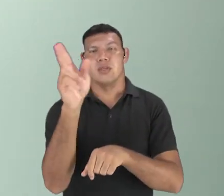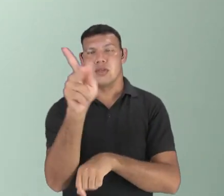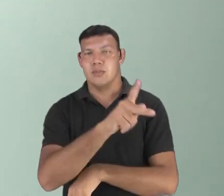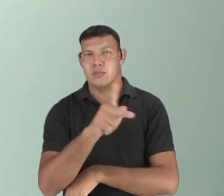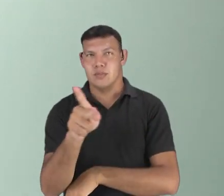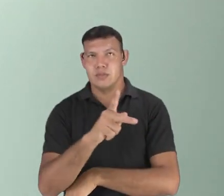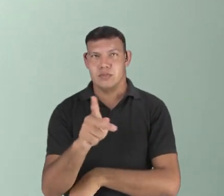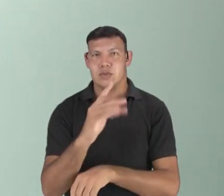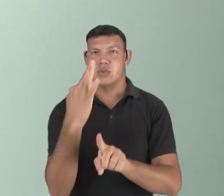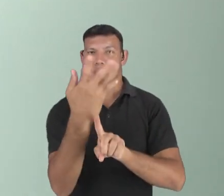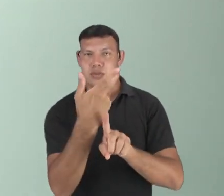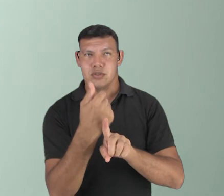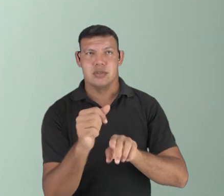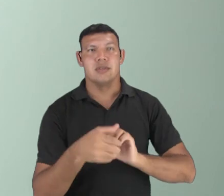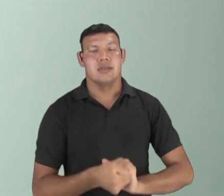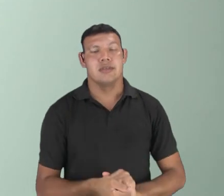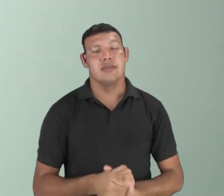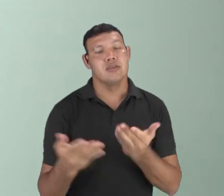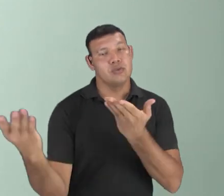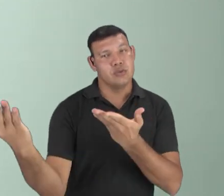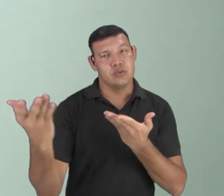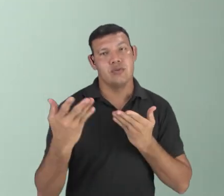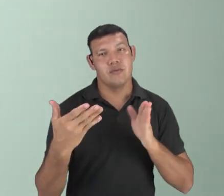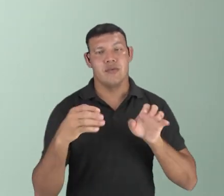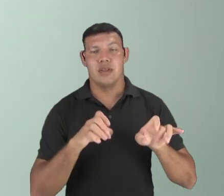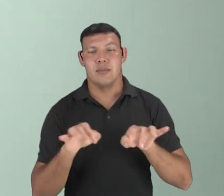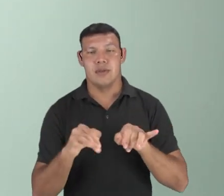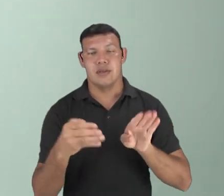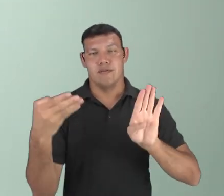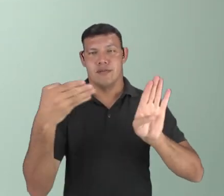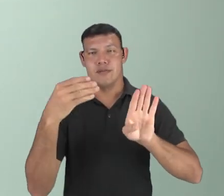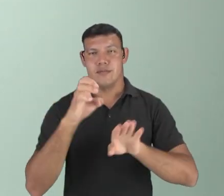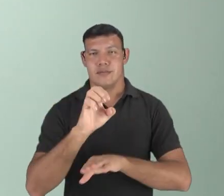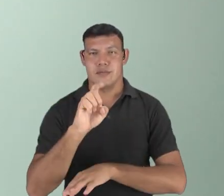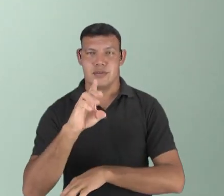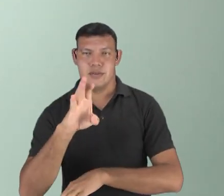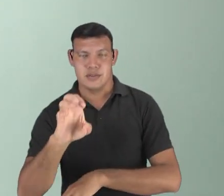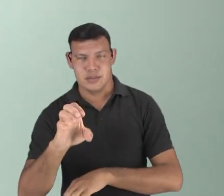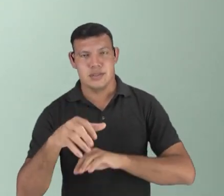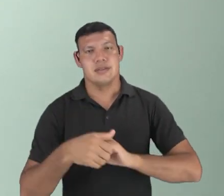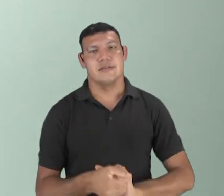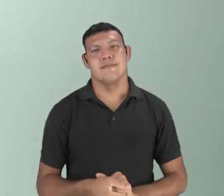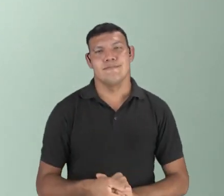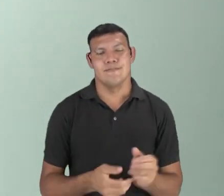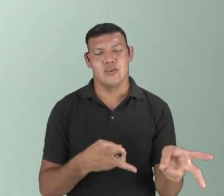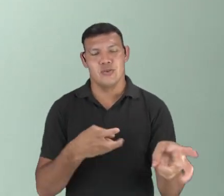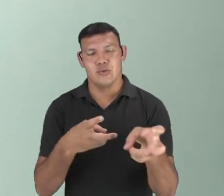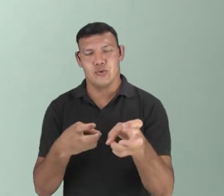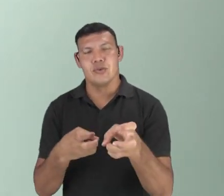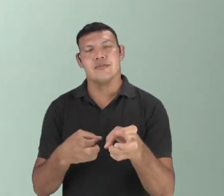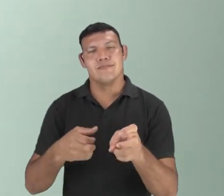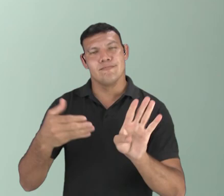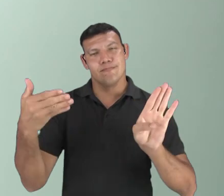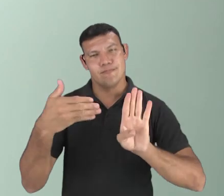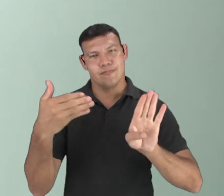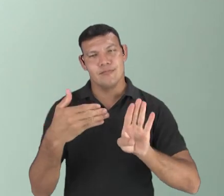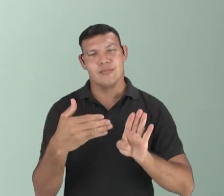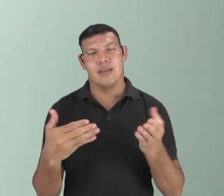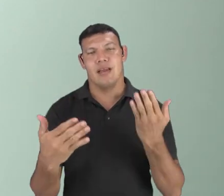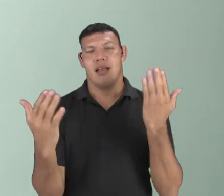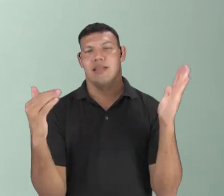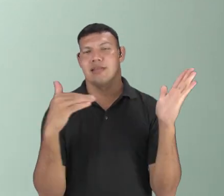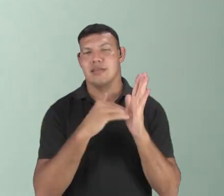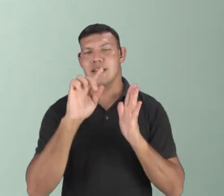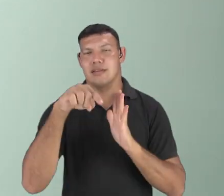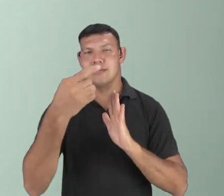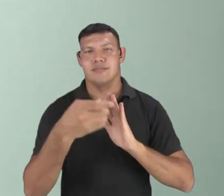quero te convidar a acessar a plataforma eduque lá você pode rever essas e outras aulas e explorar a nossa plataforma é